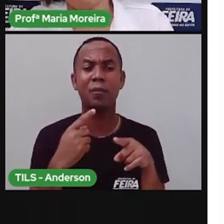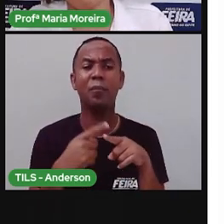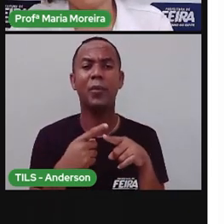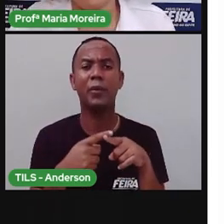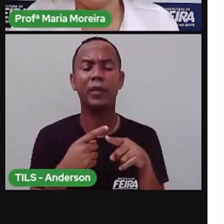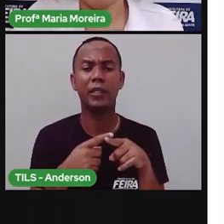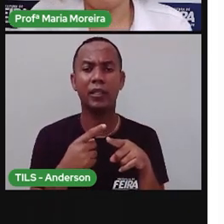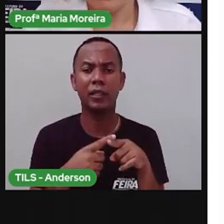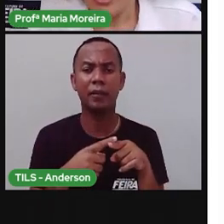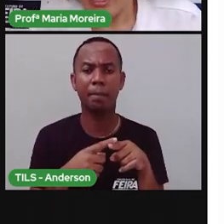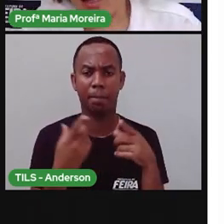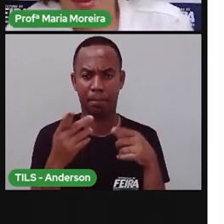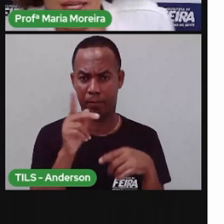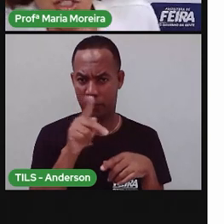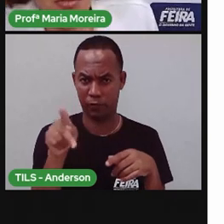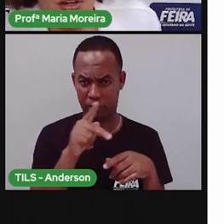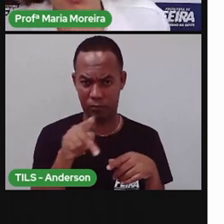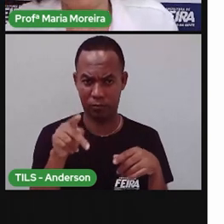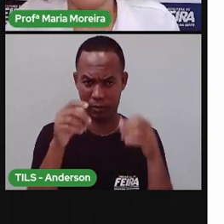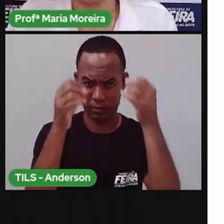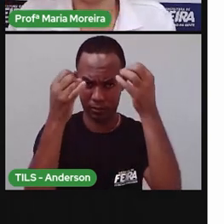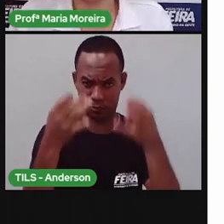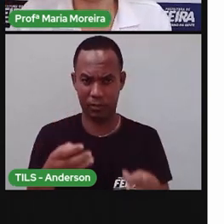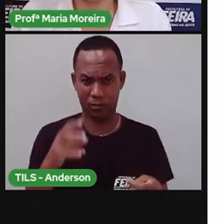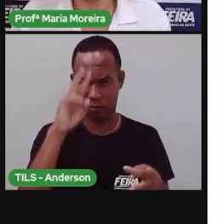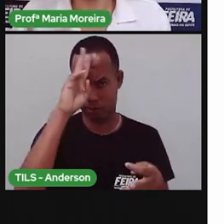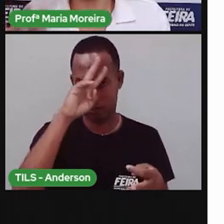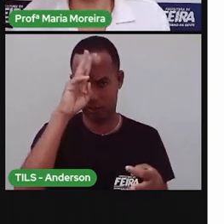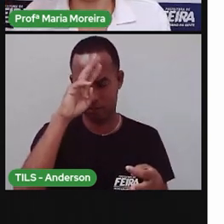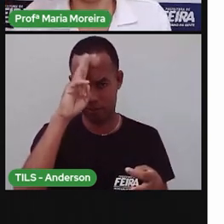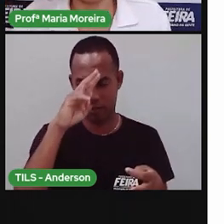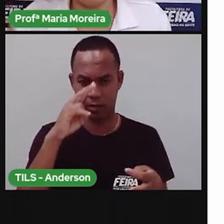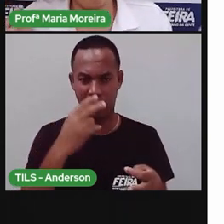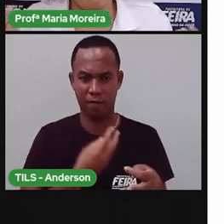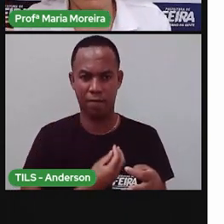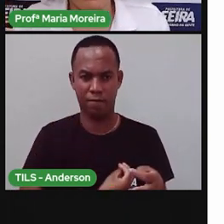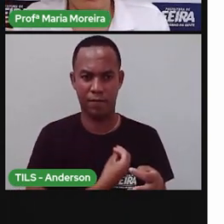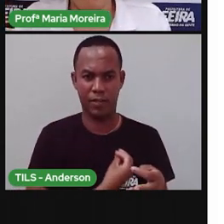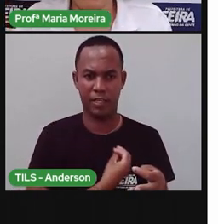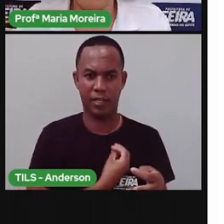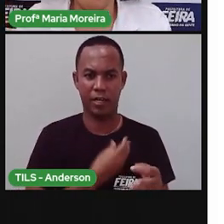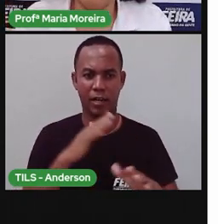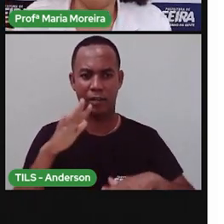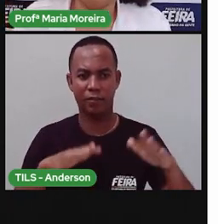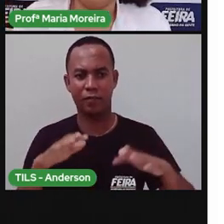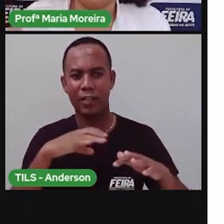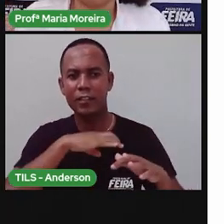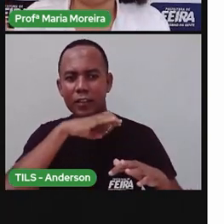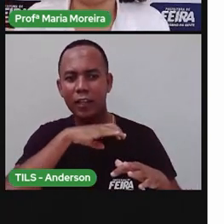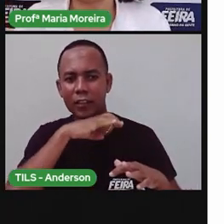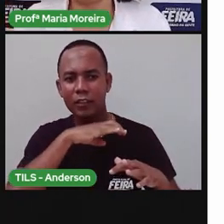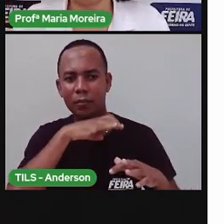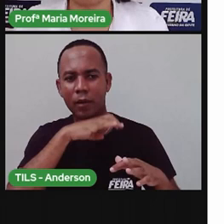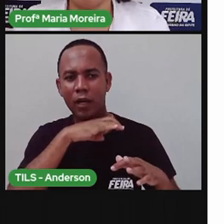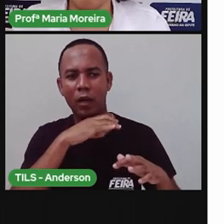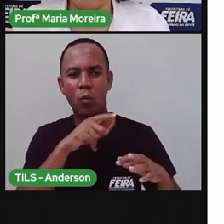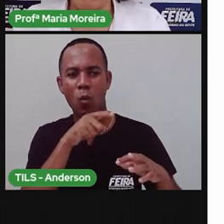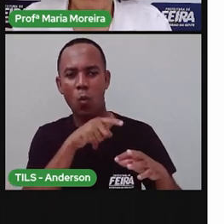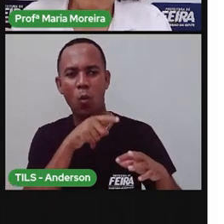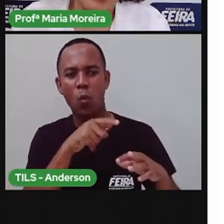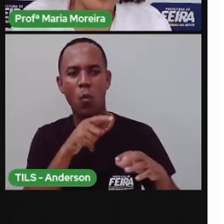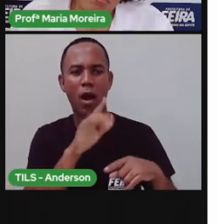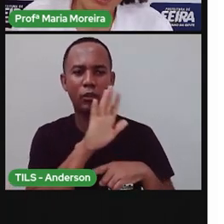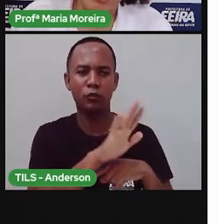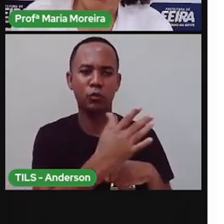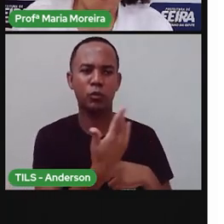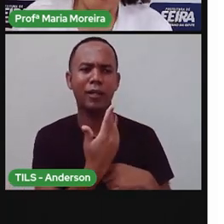falando isso com vocês? Lembra que a gente falou lá, né? Que, olha, os seres vivos, eles dependem de seres não vivos